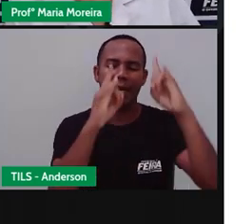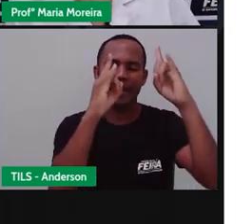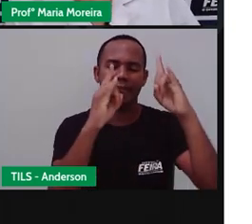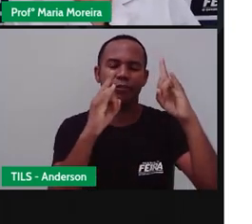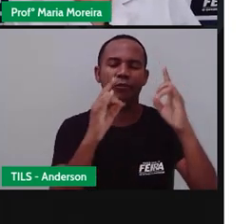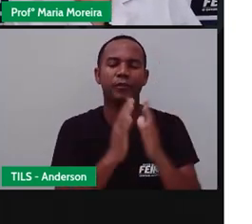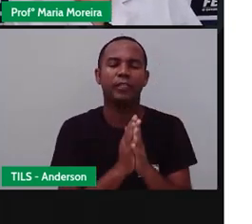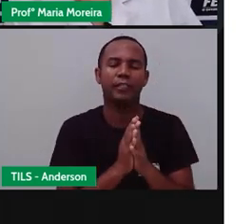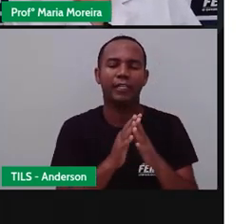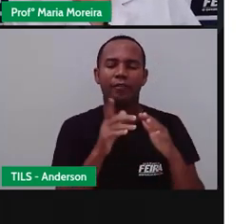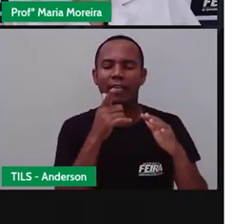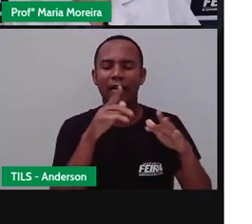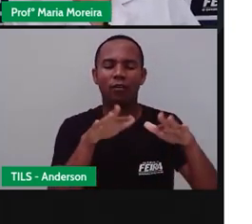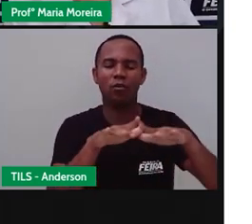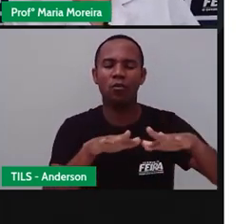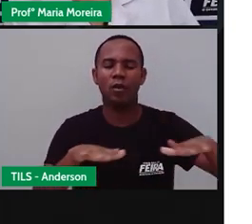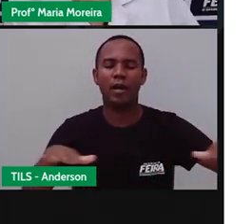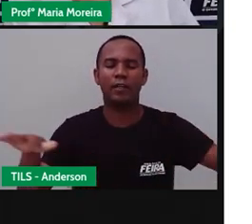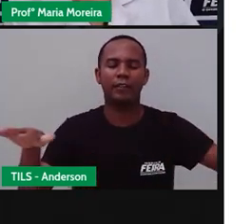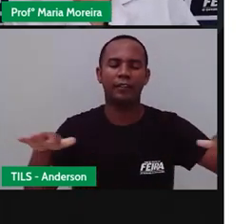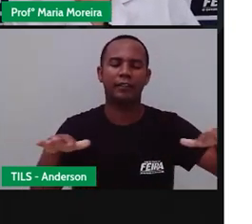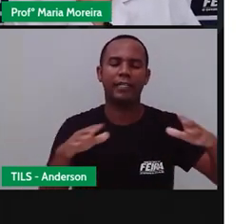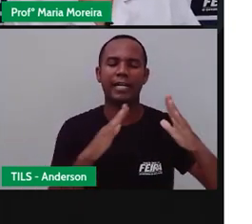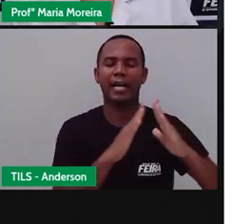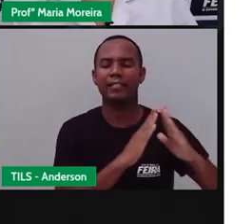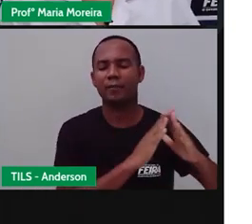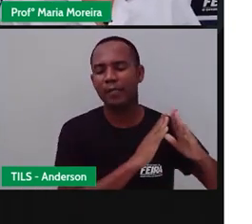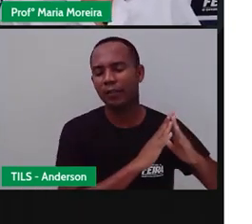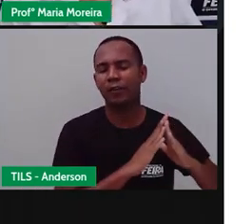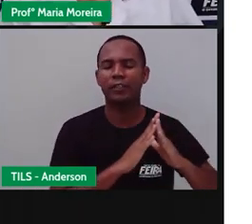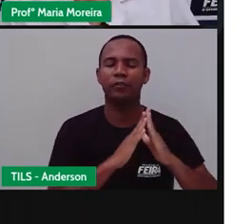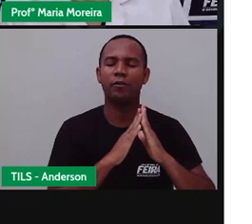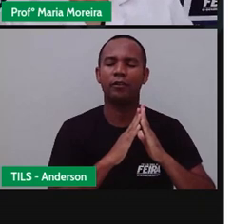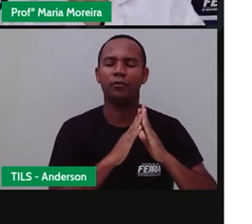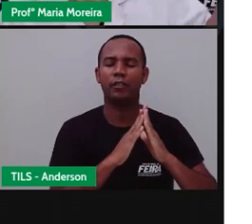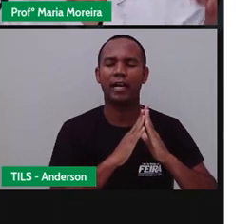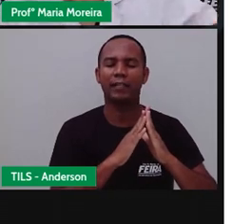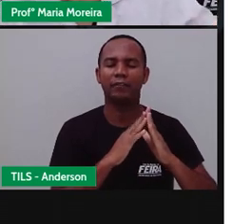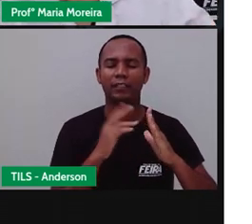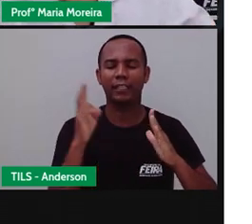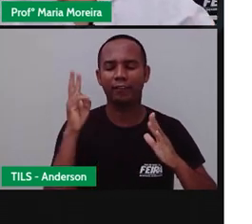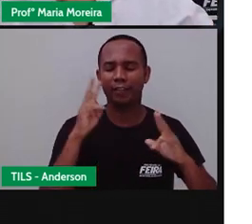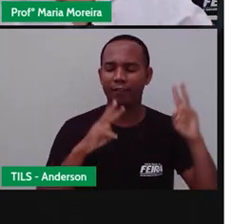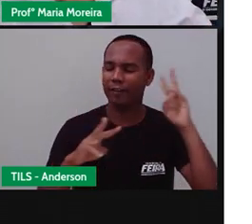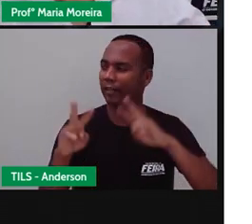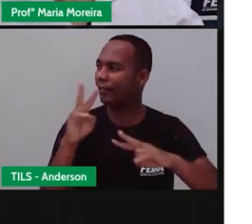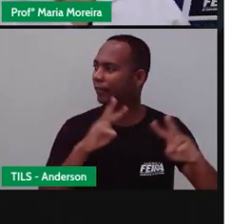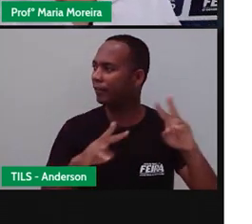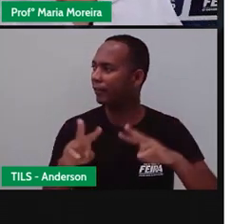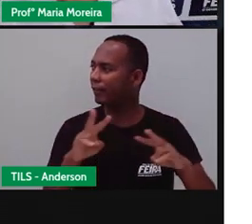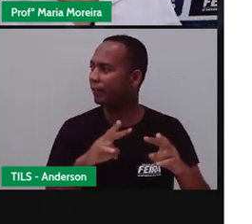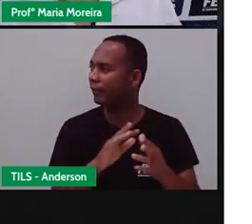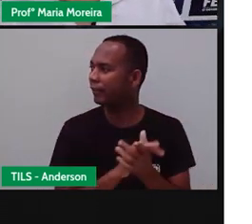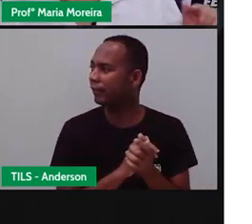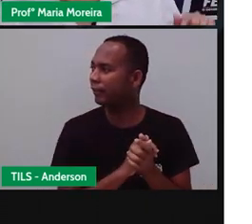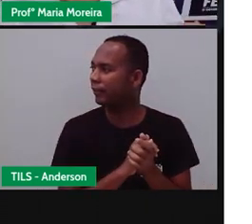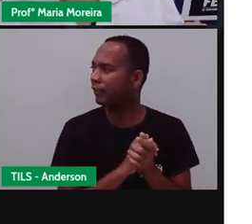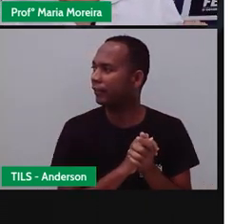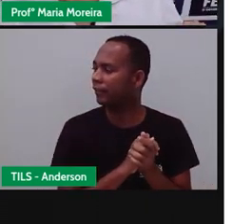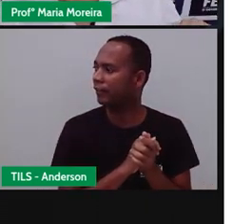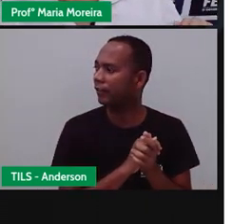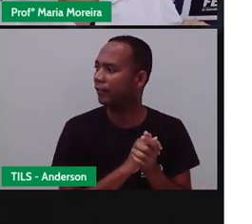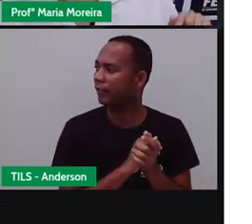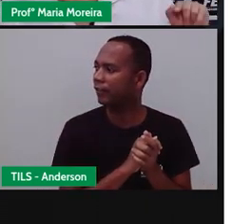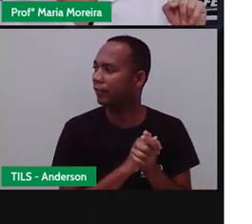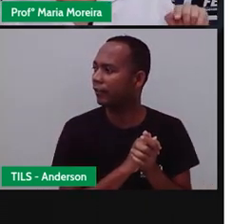tem prédio, água, tem casos que nós... Mas no caso da criança cega, se ela estiver,